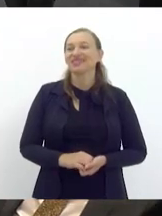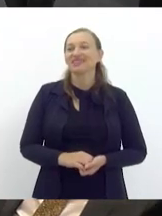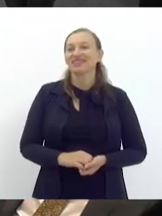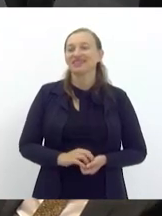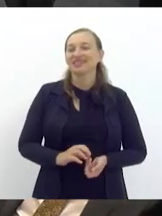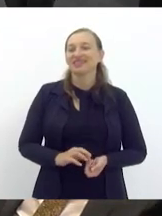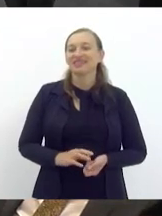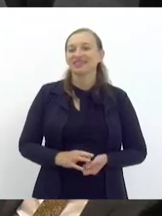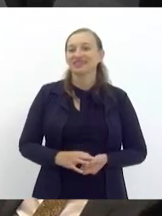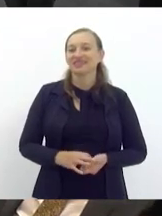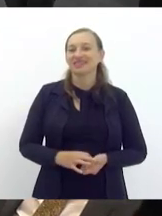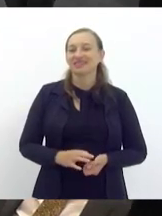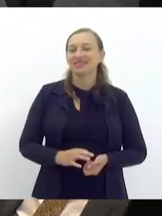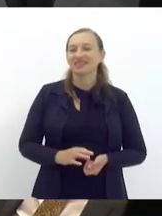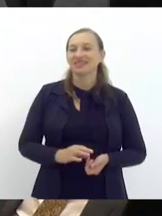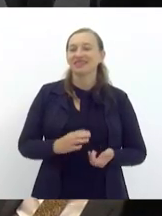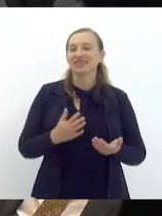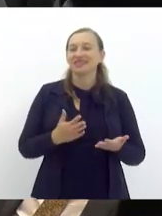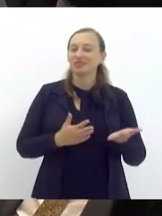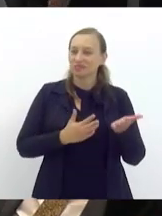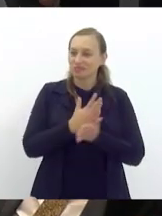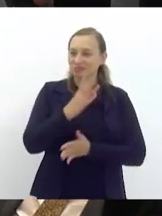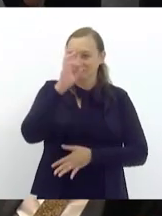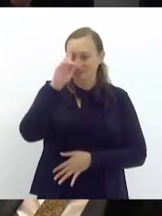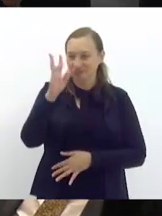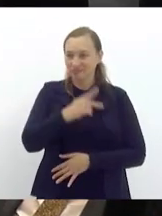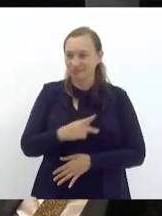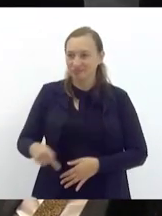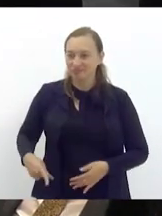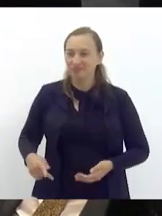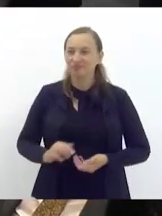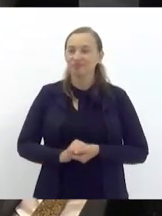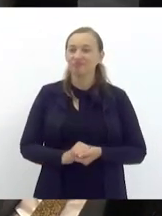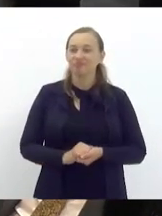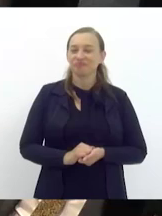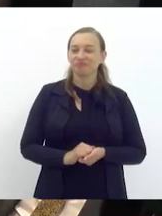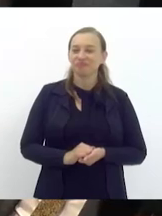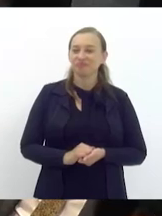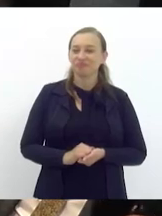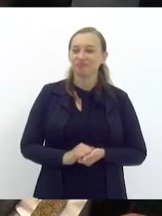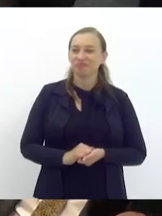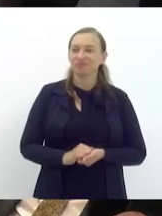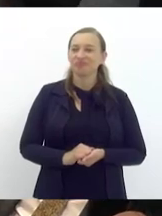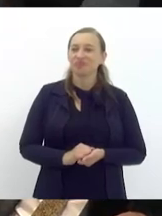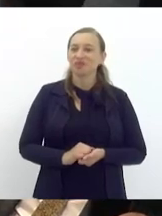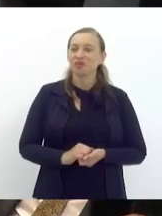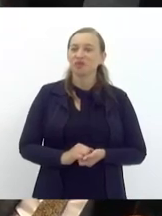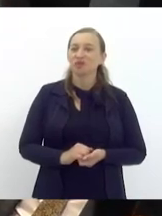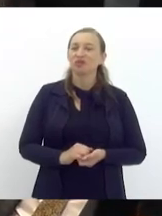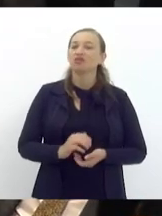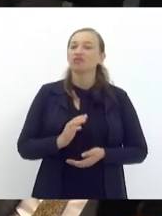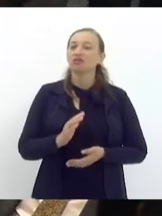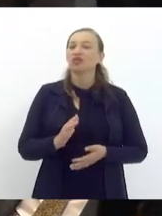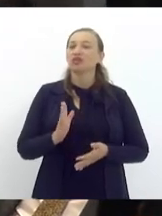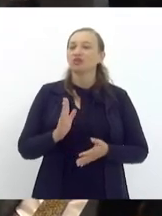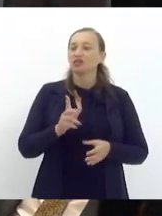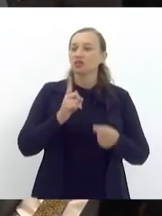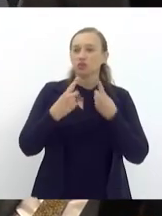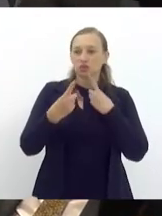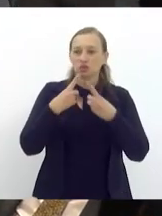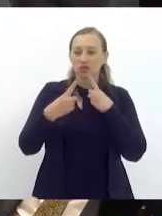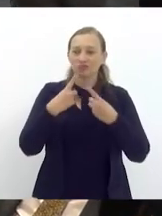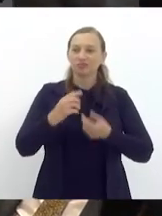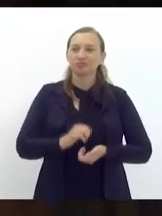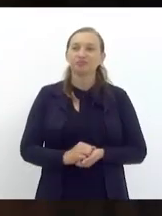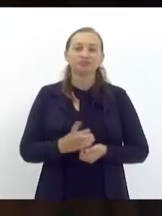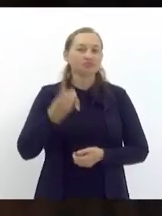parecer favorável com parecer emitido em discussão para discutir